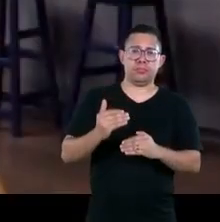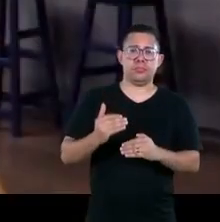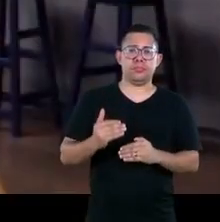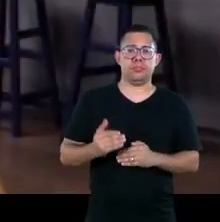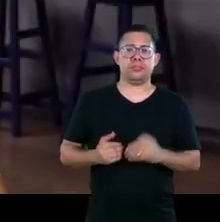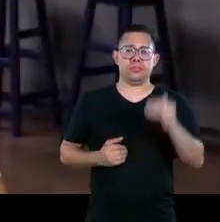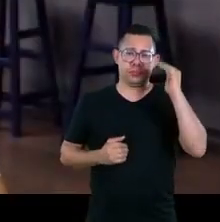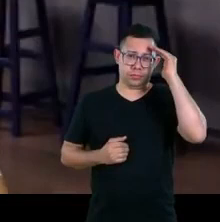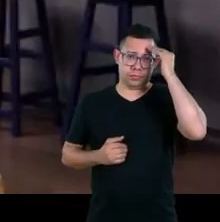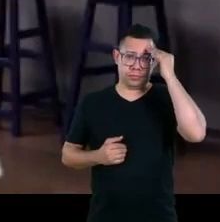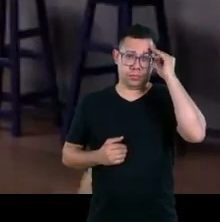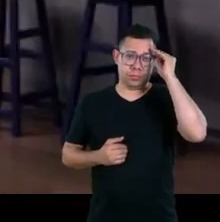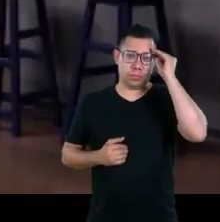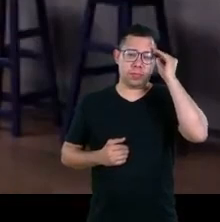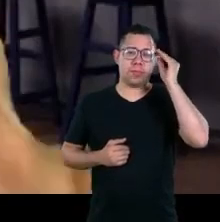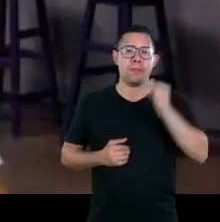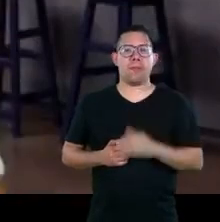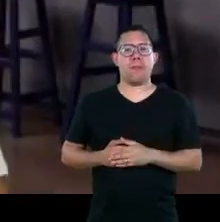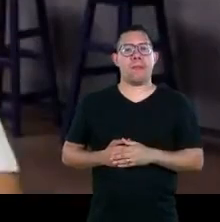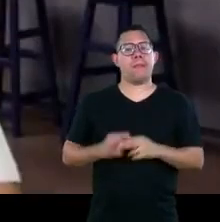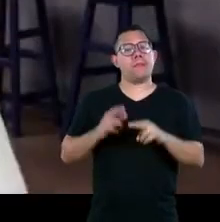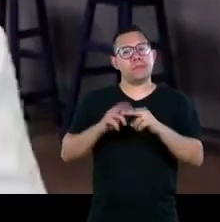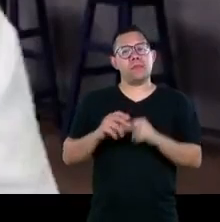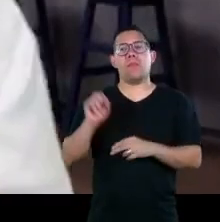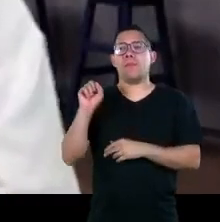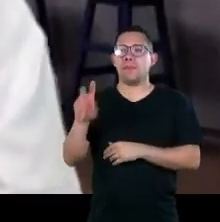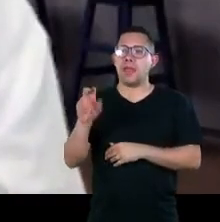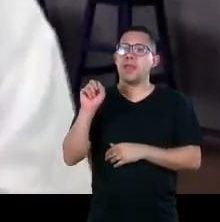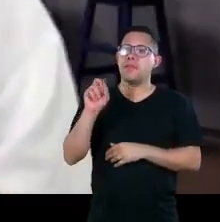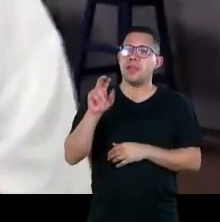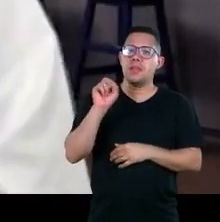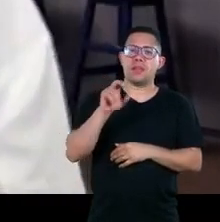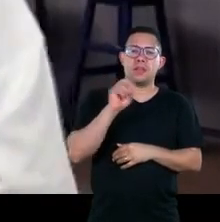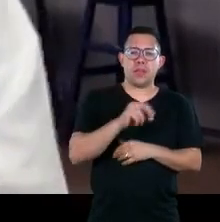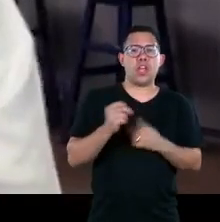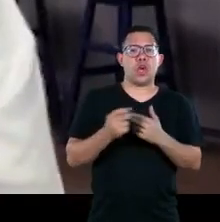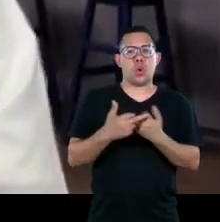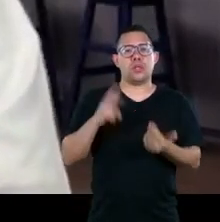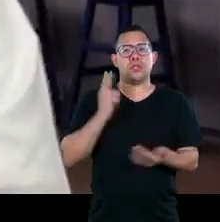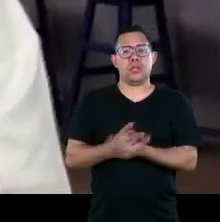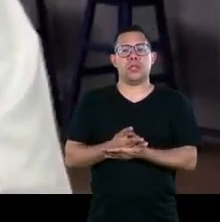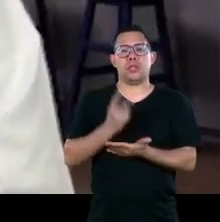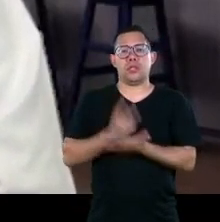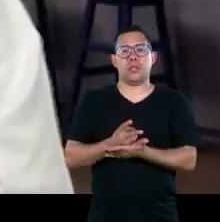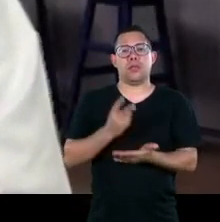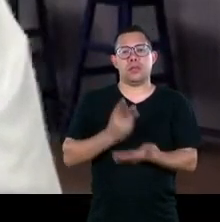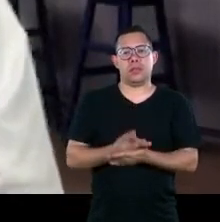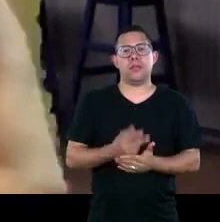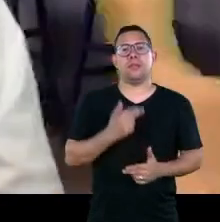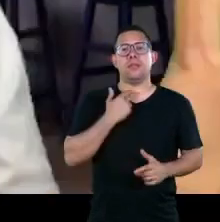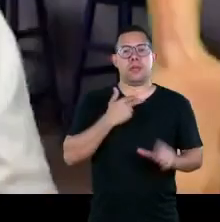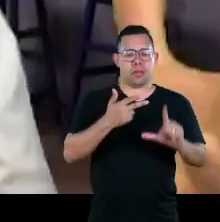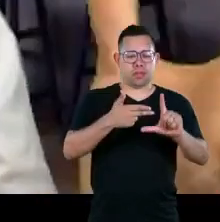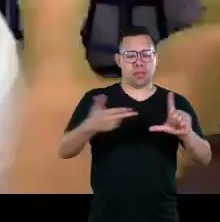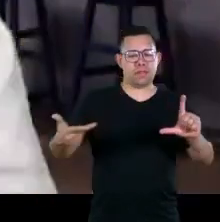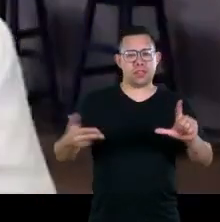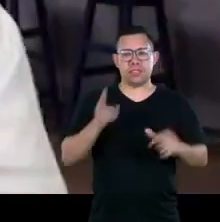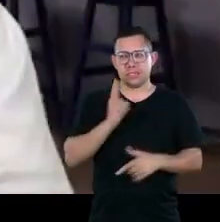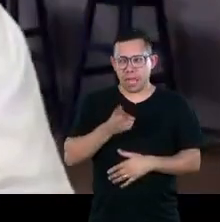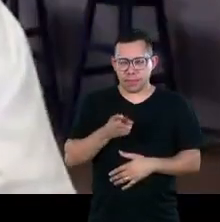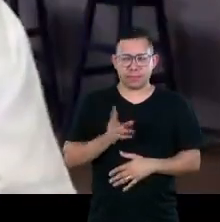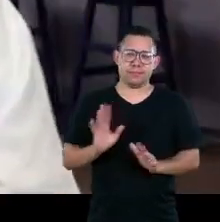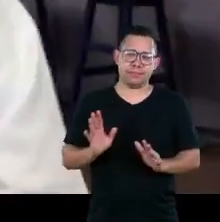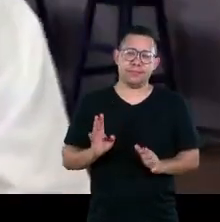trancado vendo as mesmas coisas a vida inteira não dá mais para ficar vendo sério no Netflix sem parar tem fazer outras